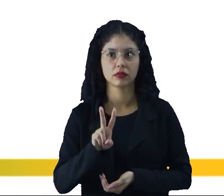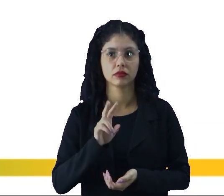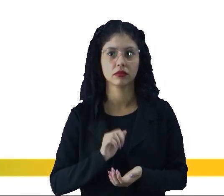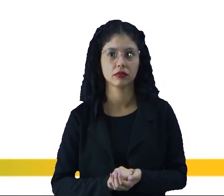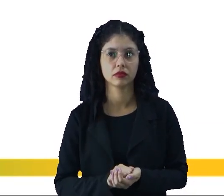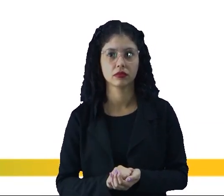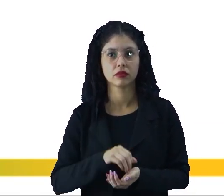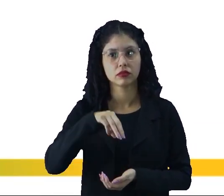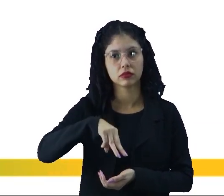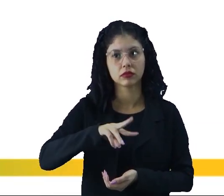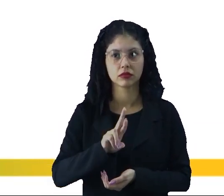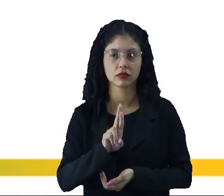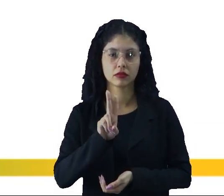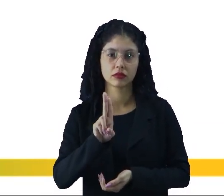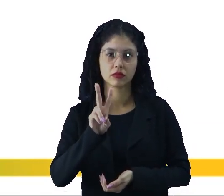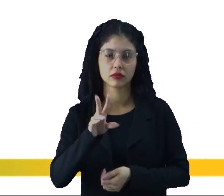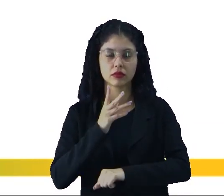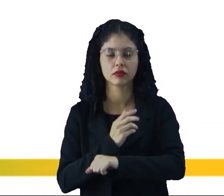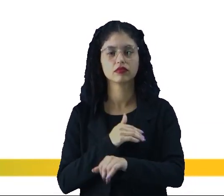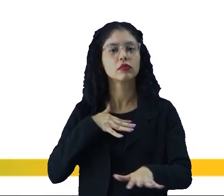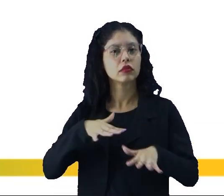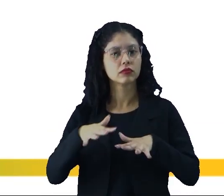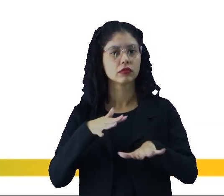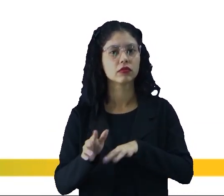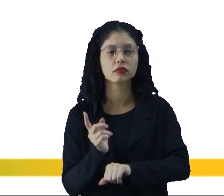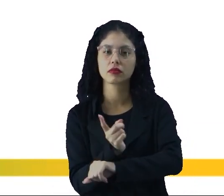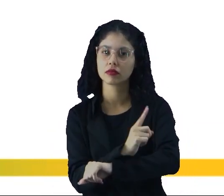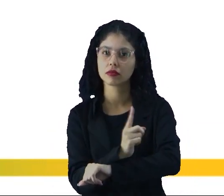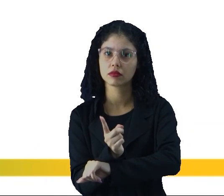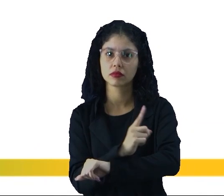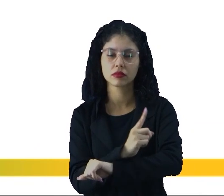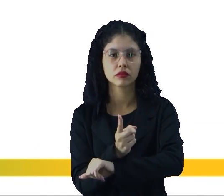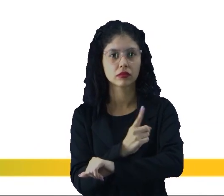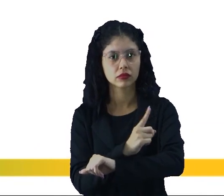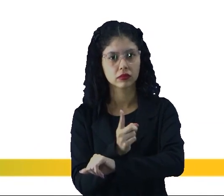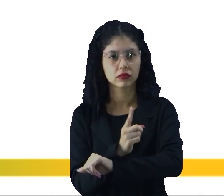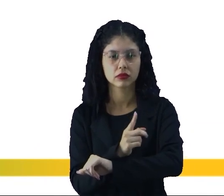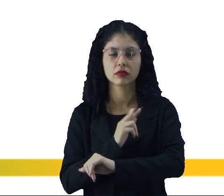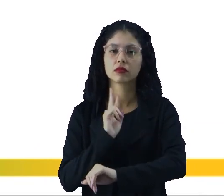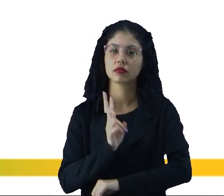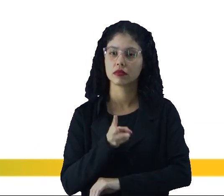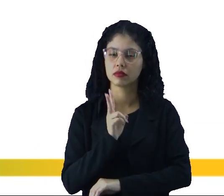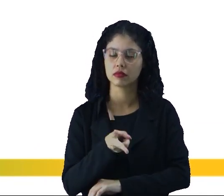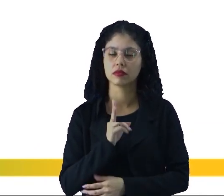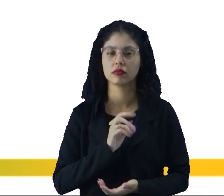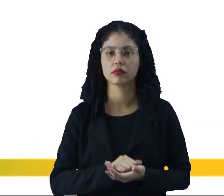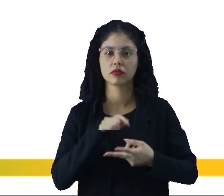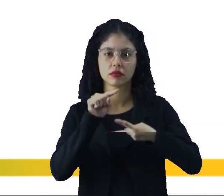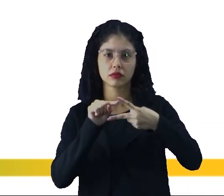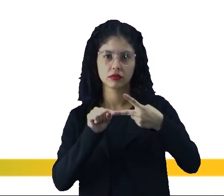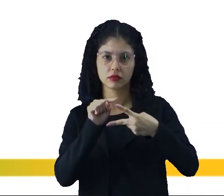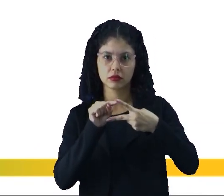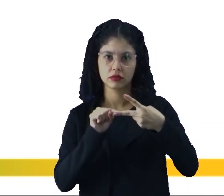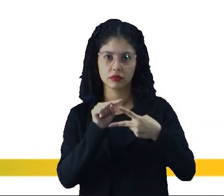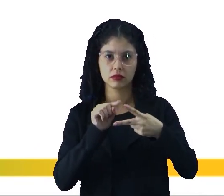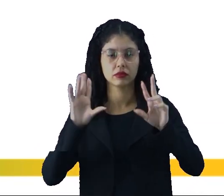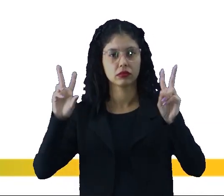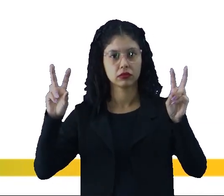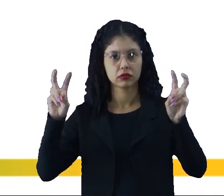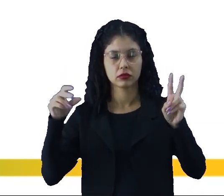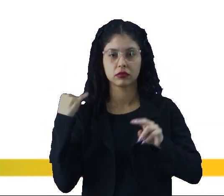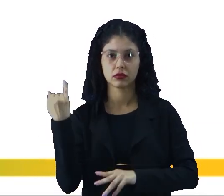retilíneo uniforme e o movimento retilíneo uniformemente variado. Esses dois